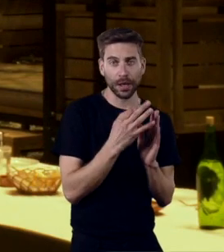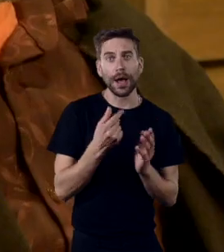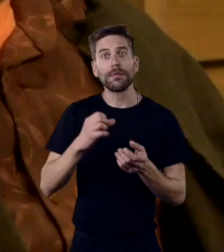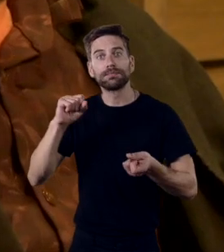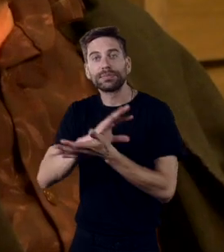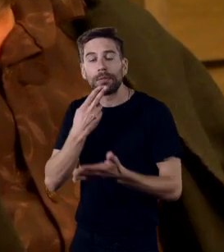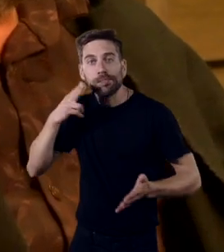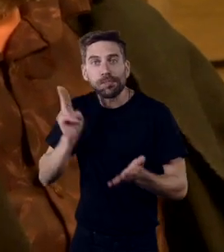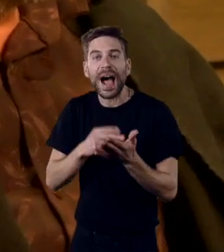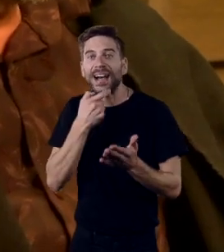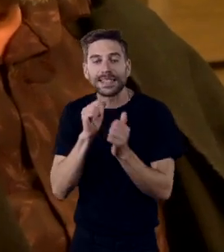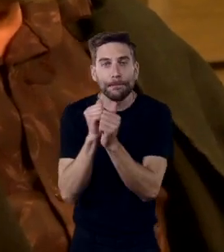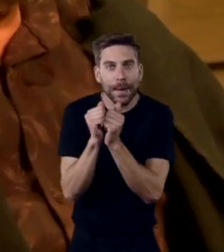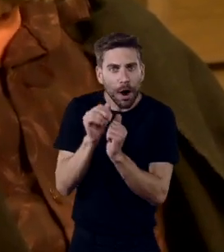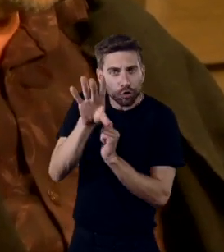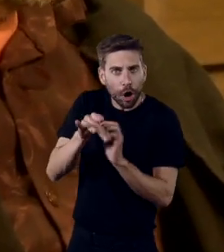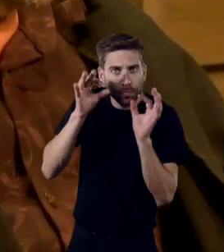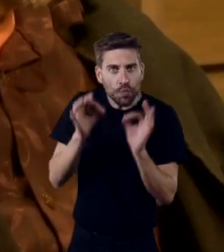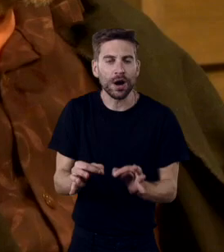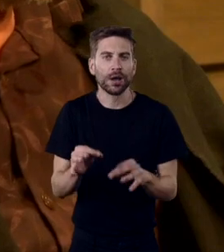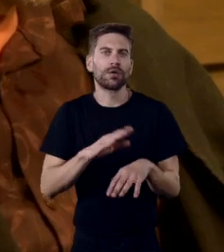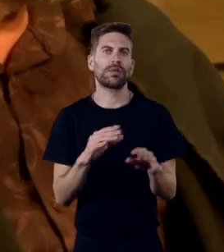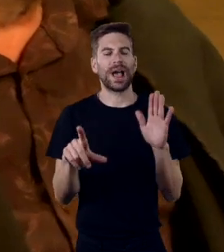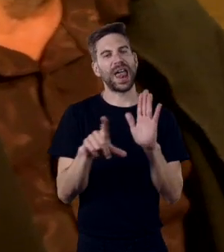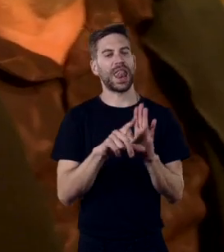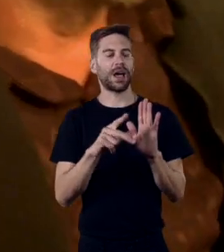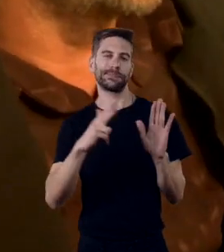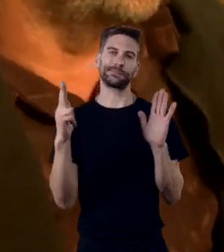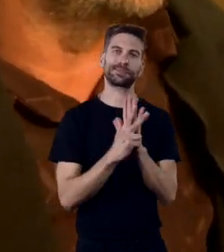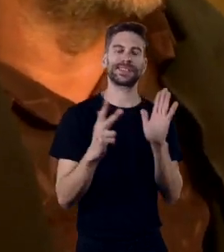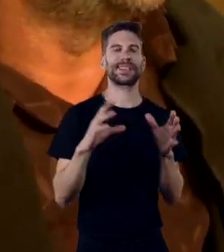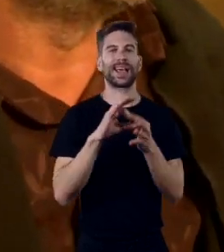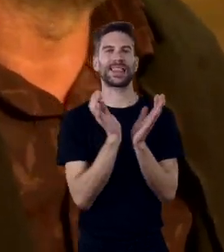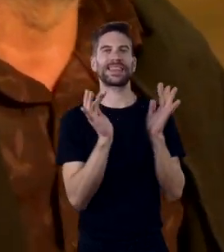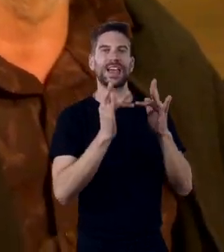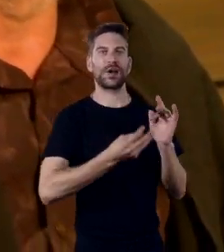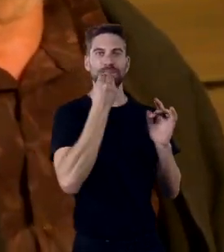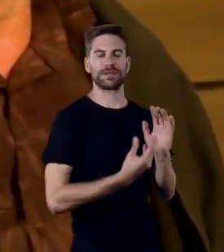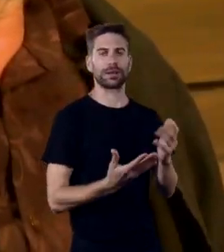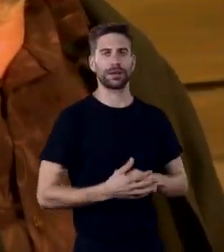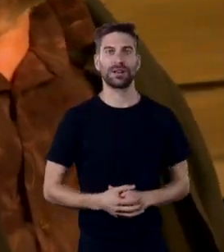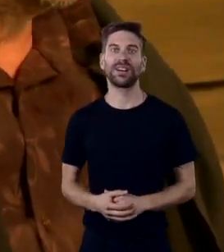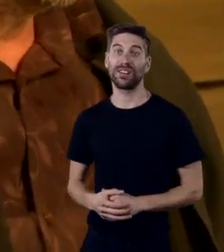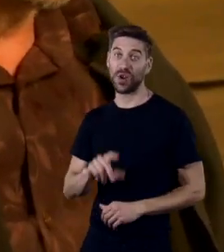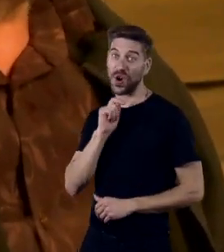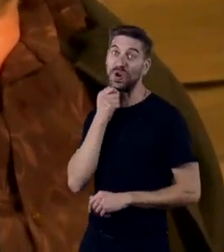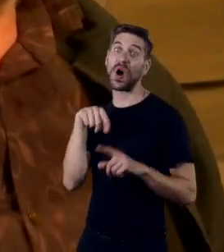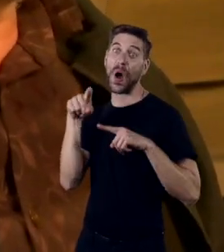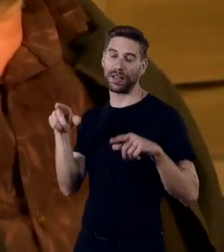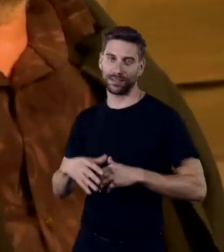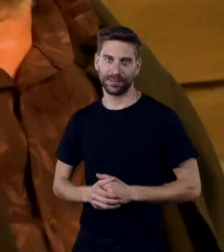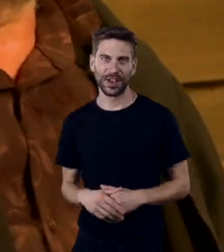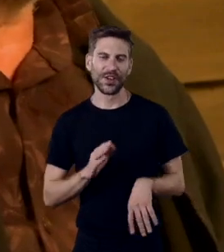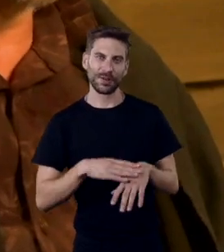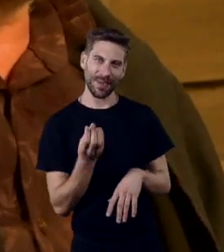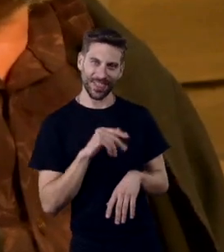só em papel, desde que eles aprovaram a lei da decência na internet. Ah, o algoritmo patriótico. Por causa das